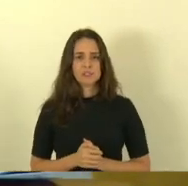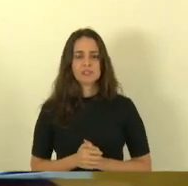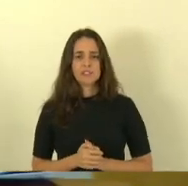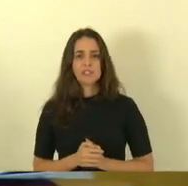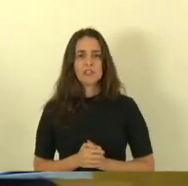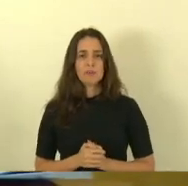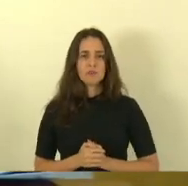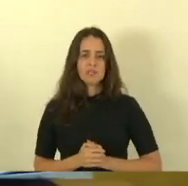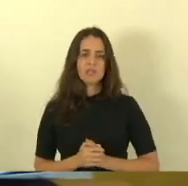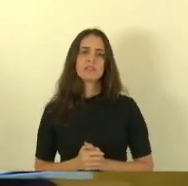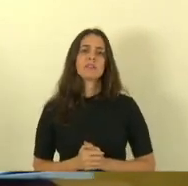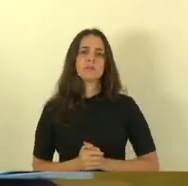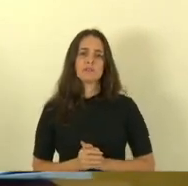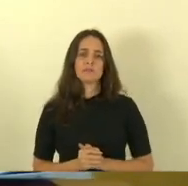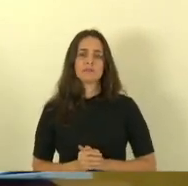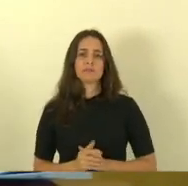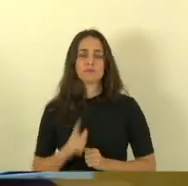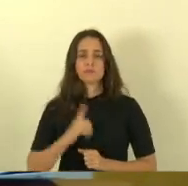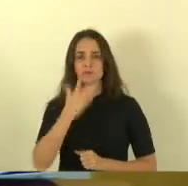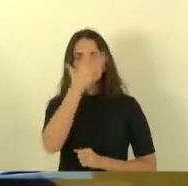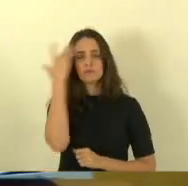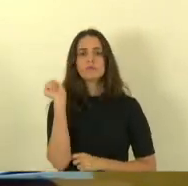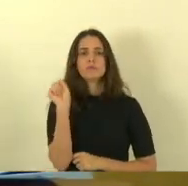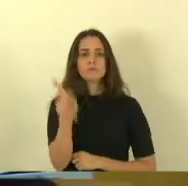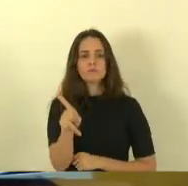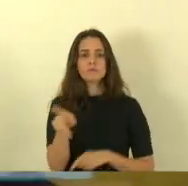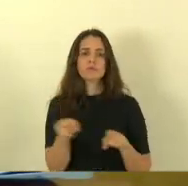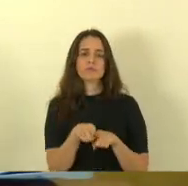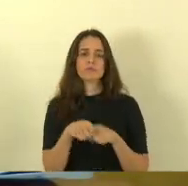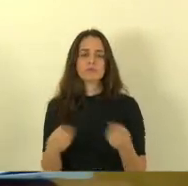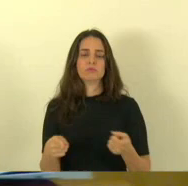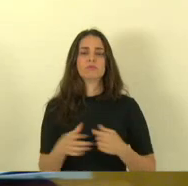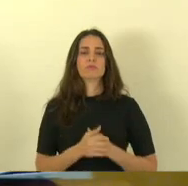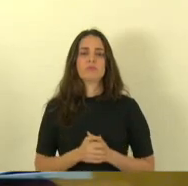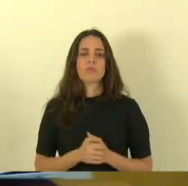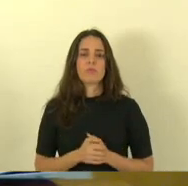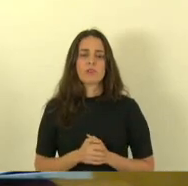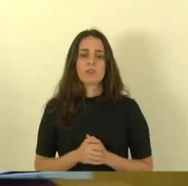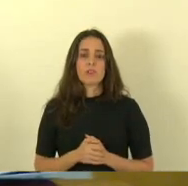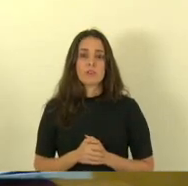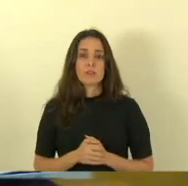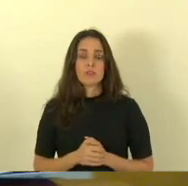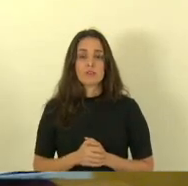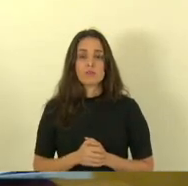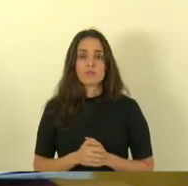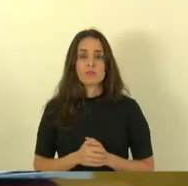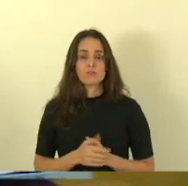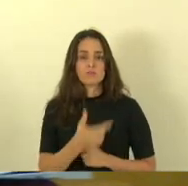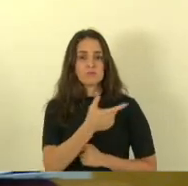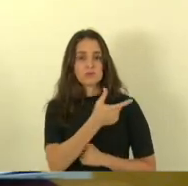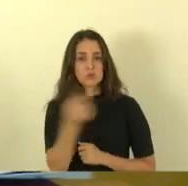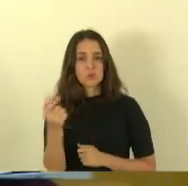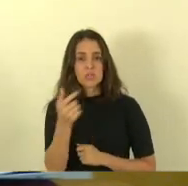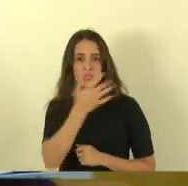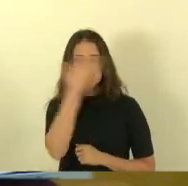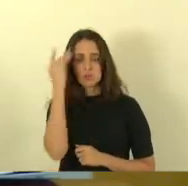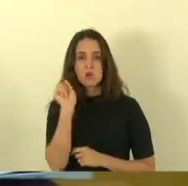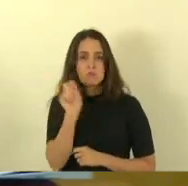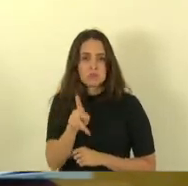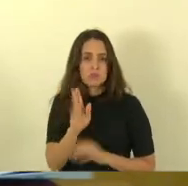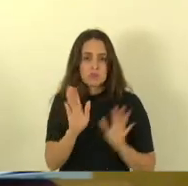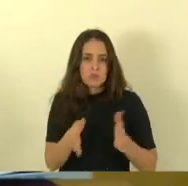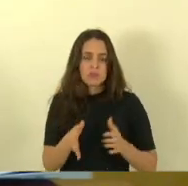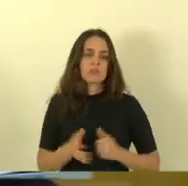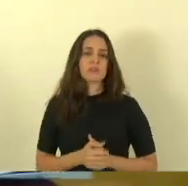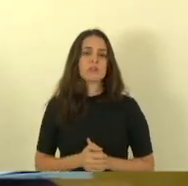de pessoas foram aposentadas é isso amigo ou mais duzentos aposentados você já tá aposentado?